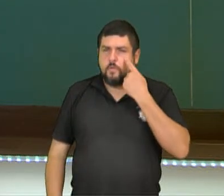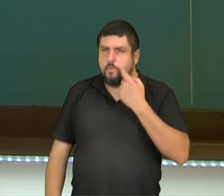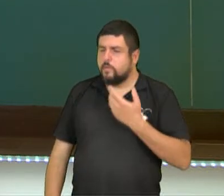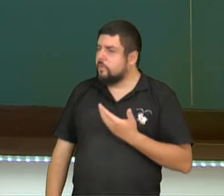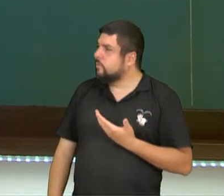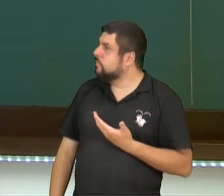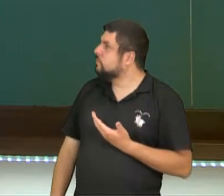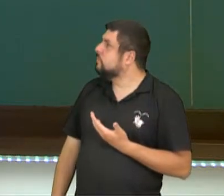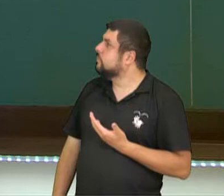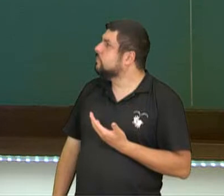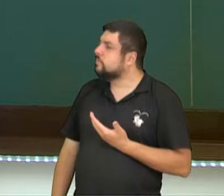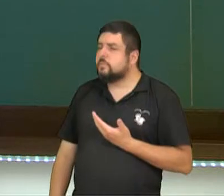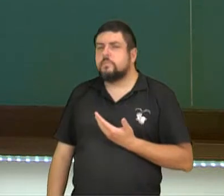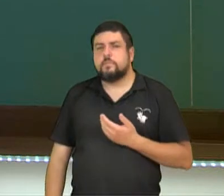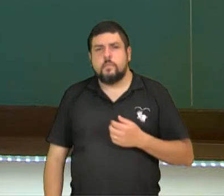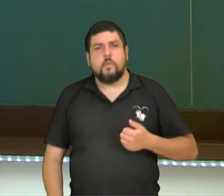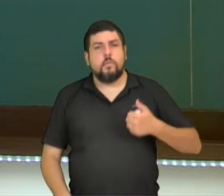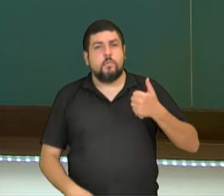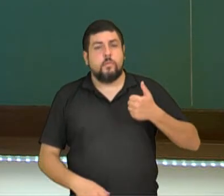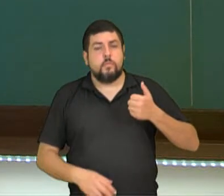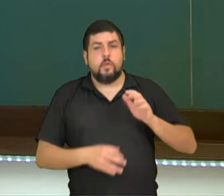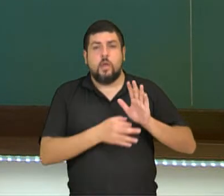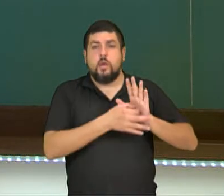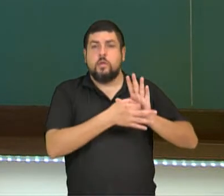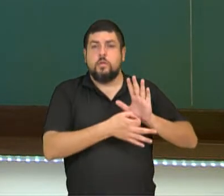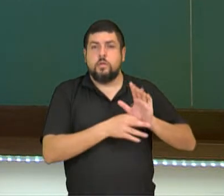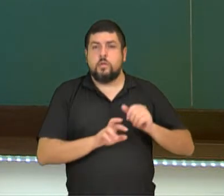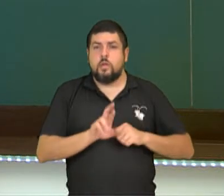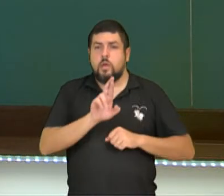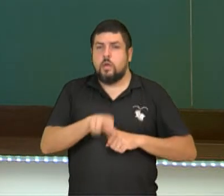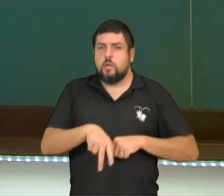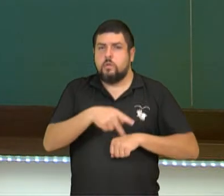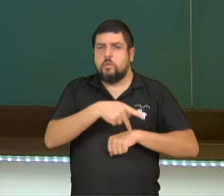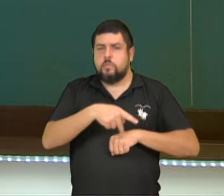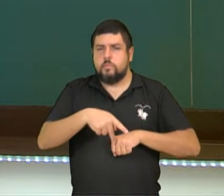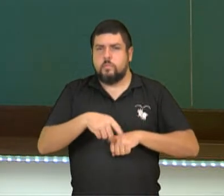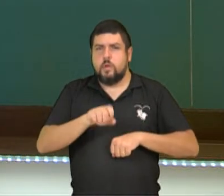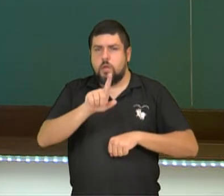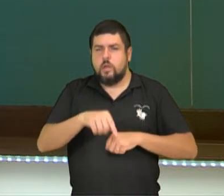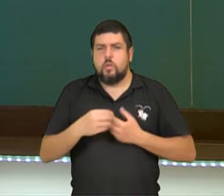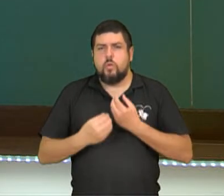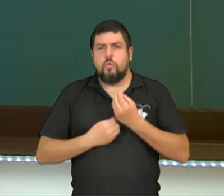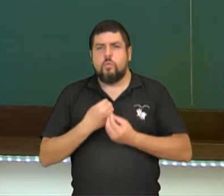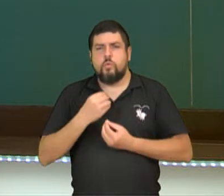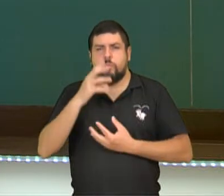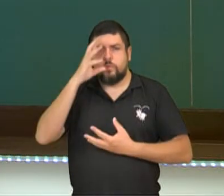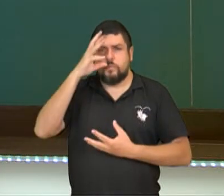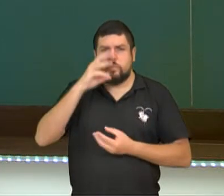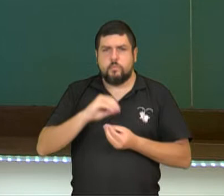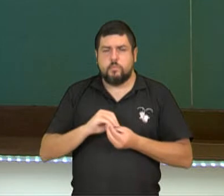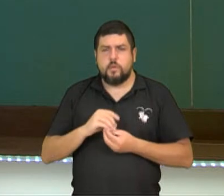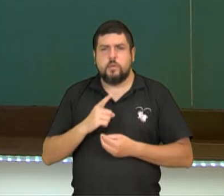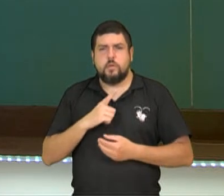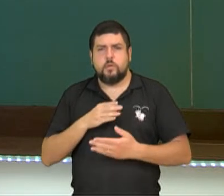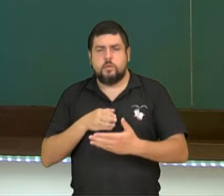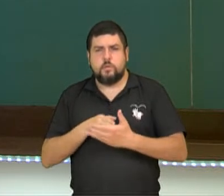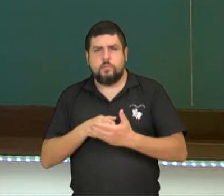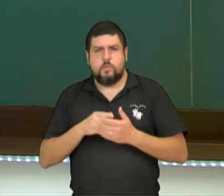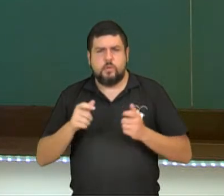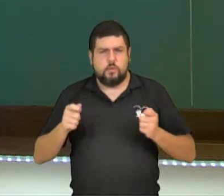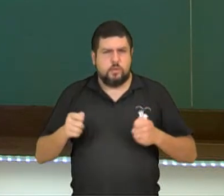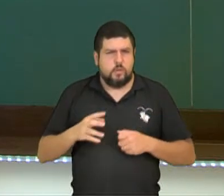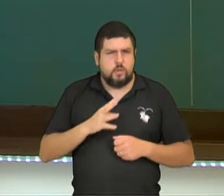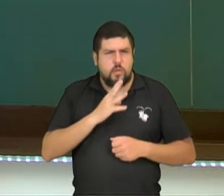crítica da razão pura, em ele vai investigar os limites do nosso entendimento. Será que podemos conhecer todas as